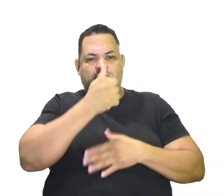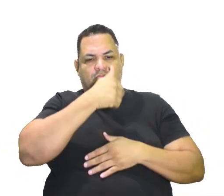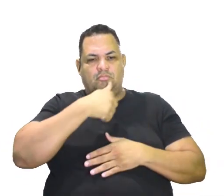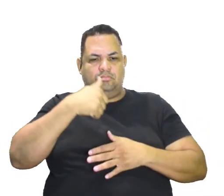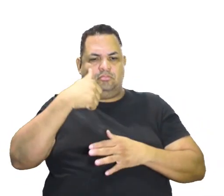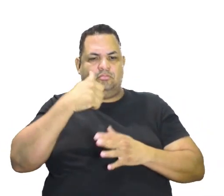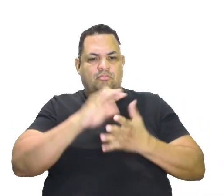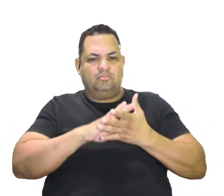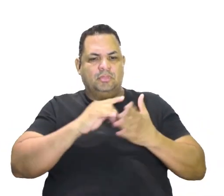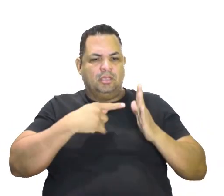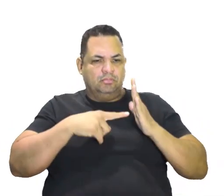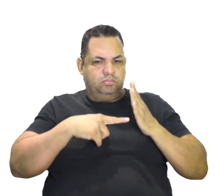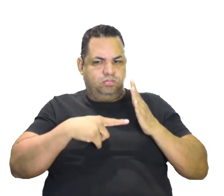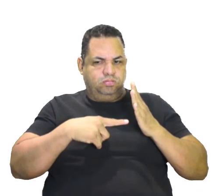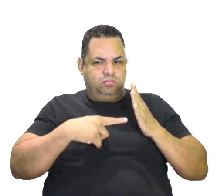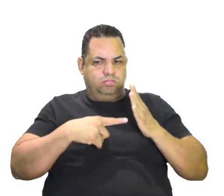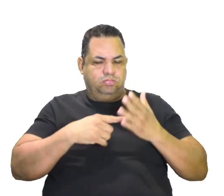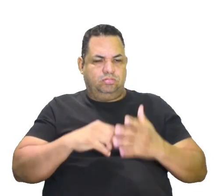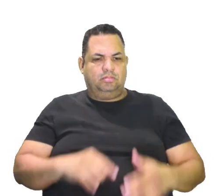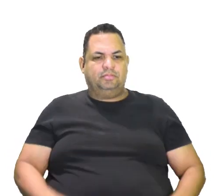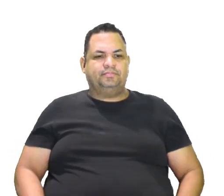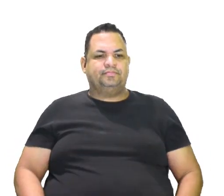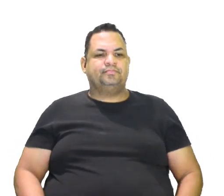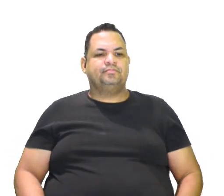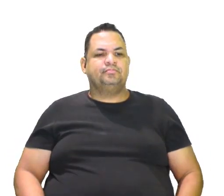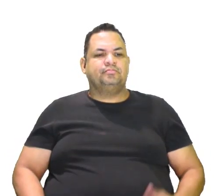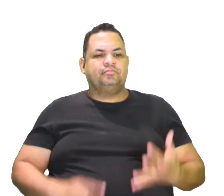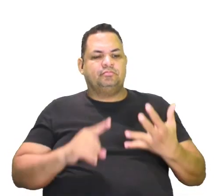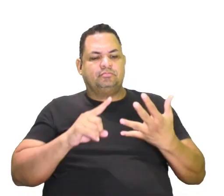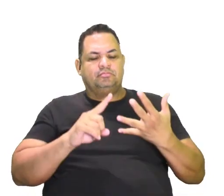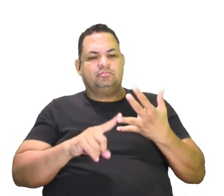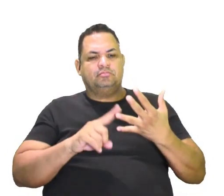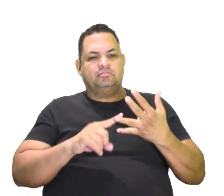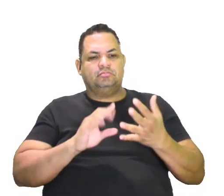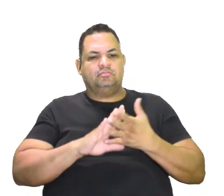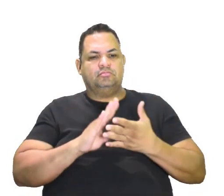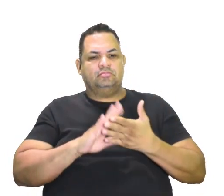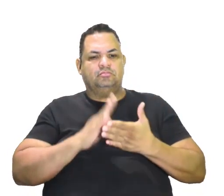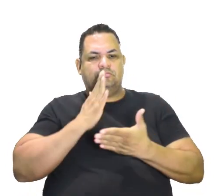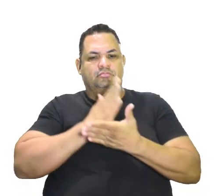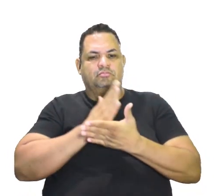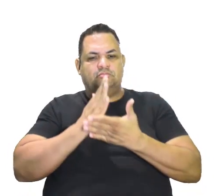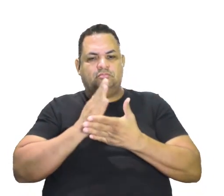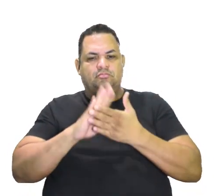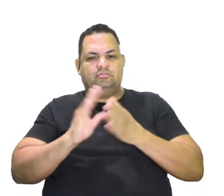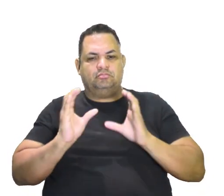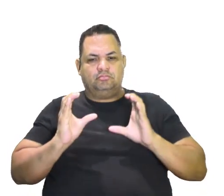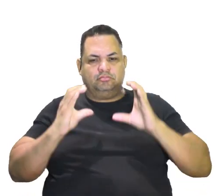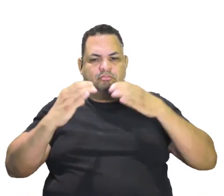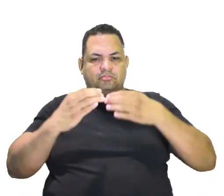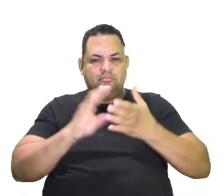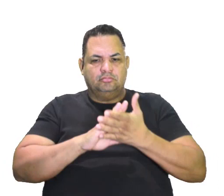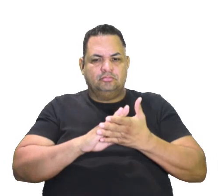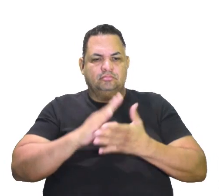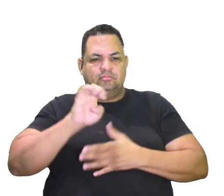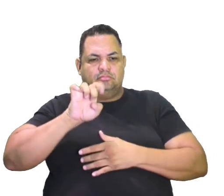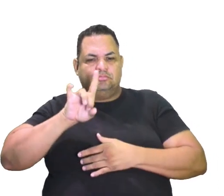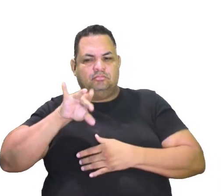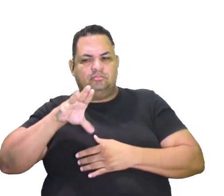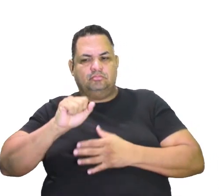especialização das máquinas. A solução patronal, a divisão das comissões, a